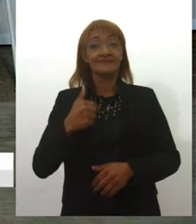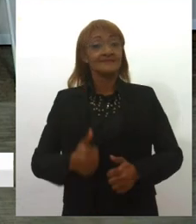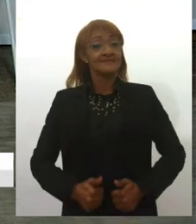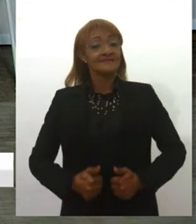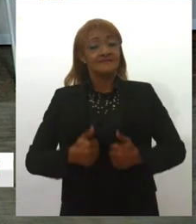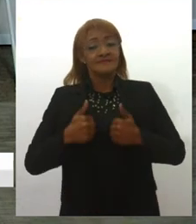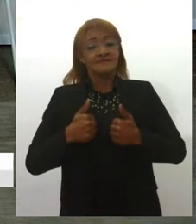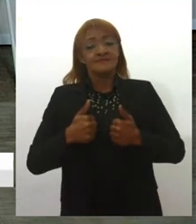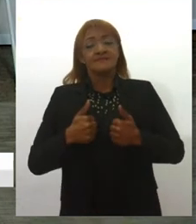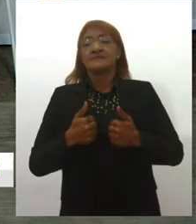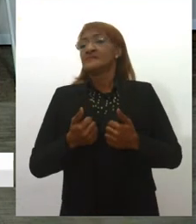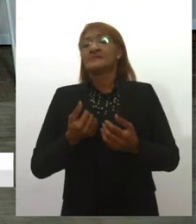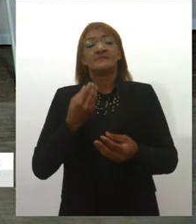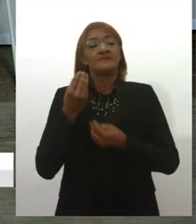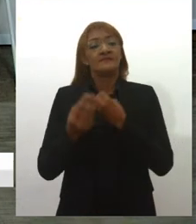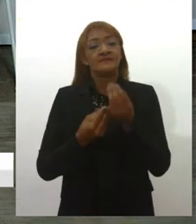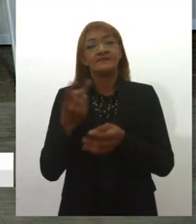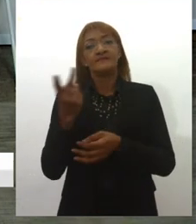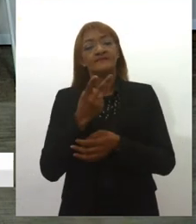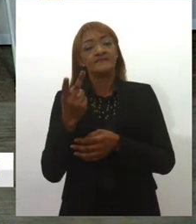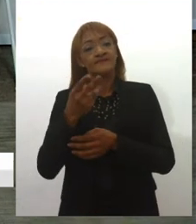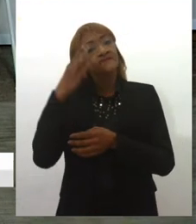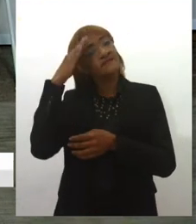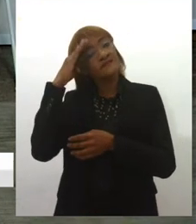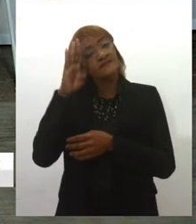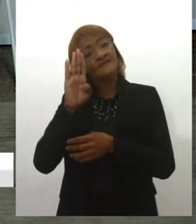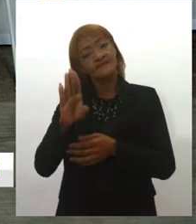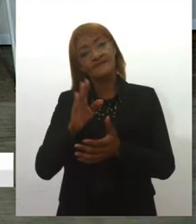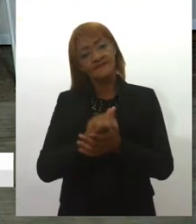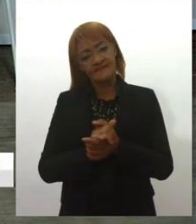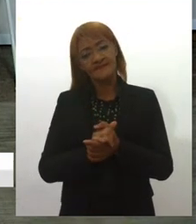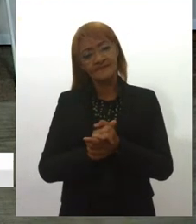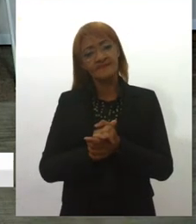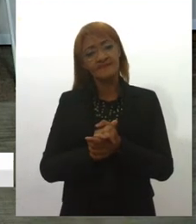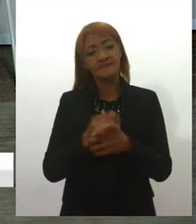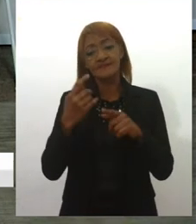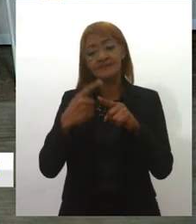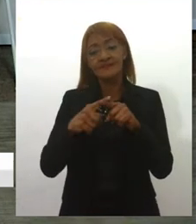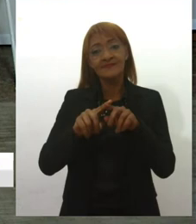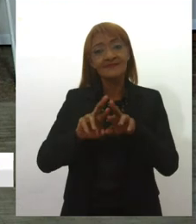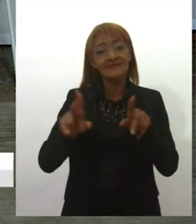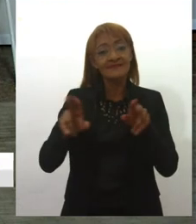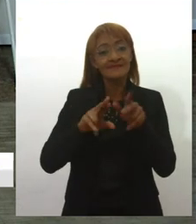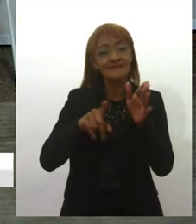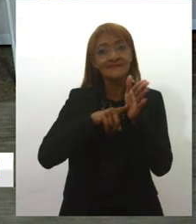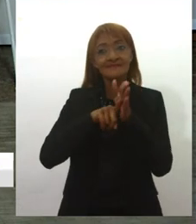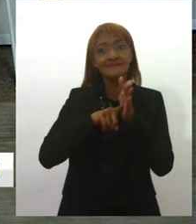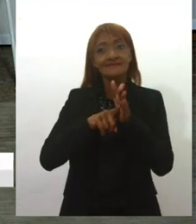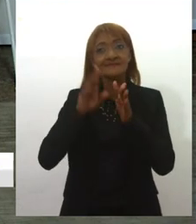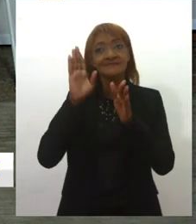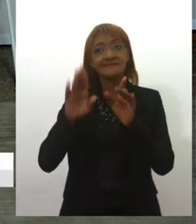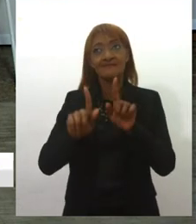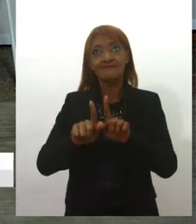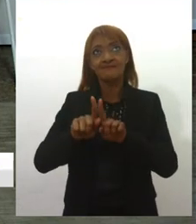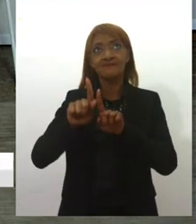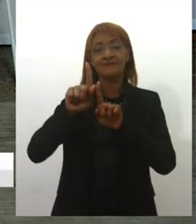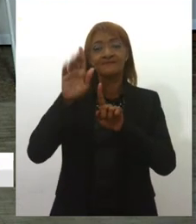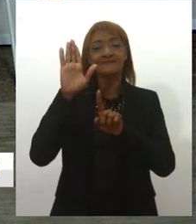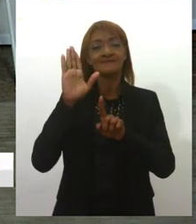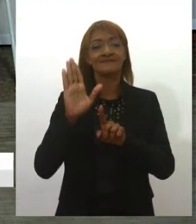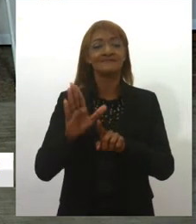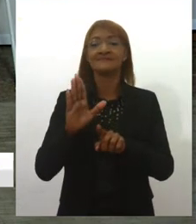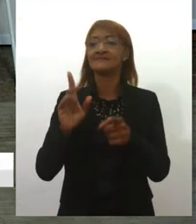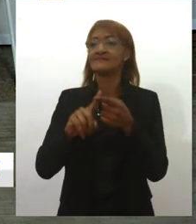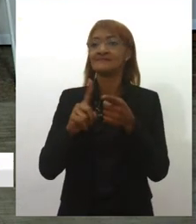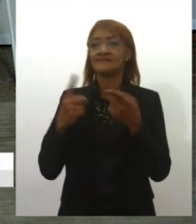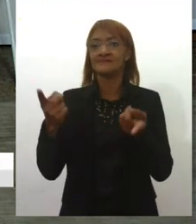do feito de vocês, principalmente nessas áreas, a área nuclear e a área da aeronáutica, ou